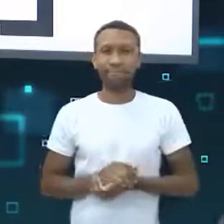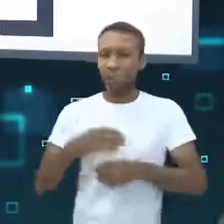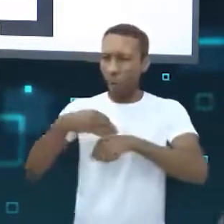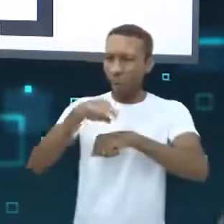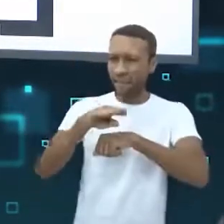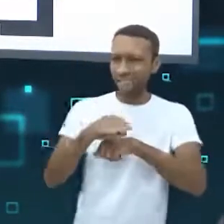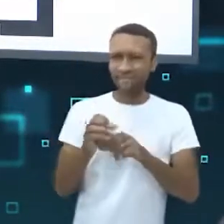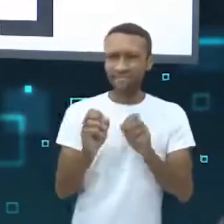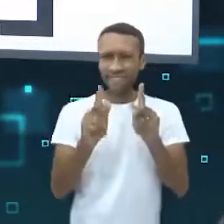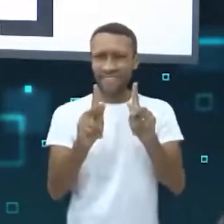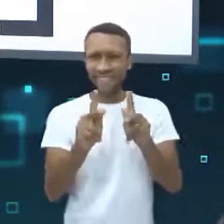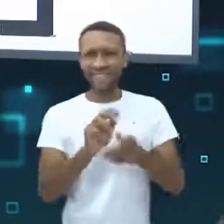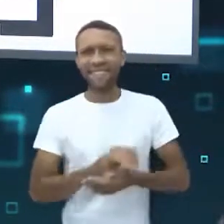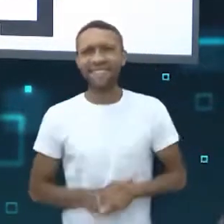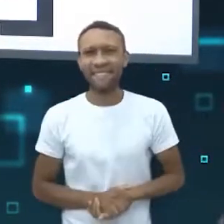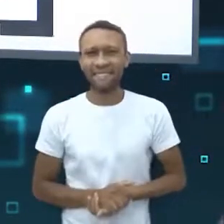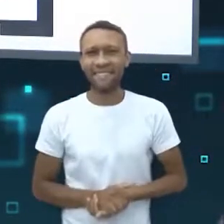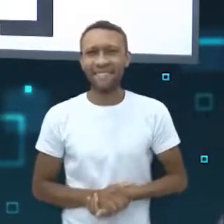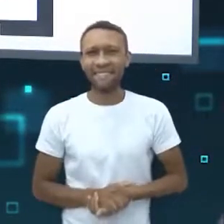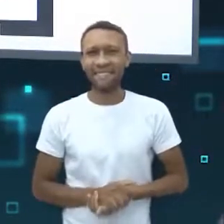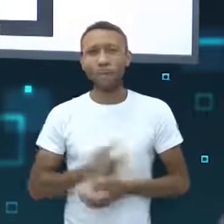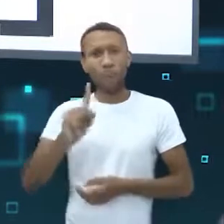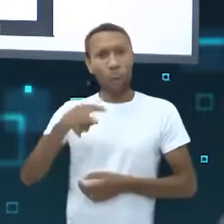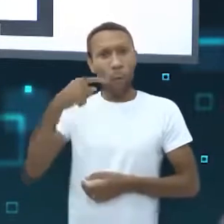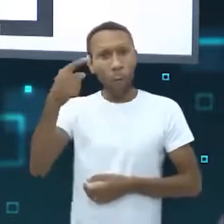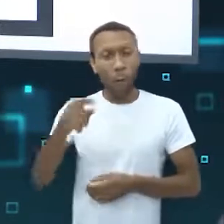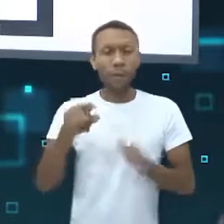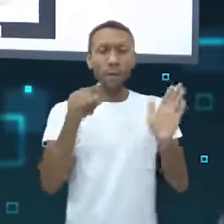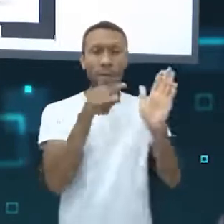de ouro. Vamos para a próxima pergunta?